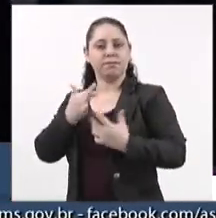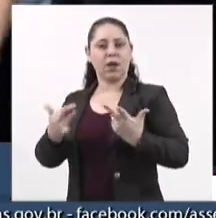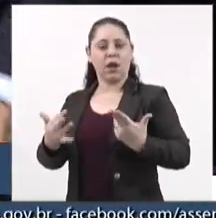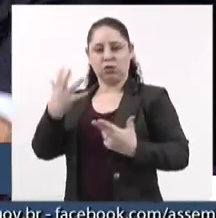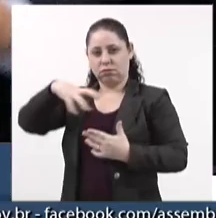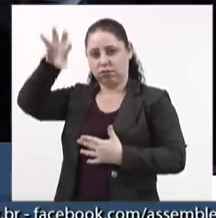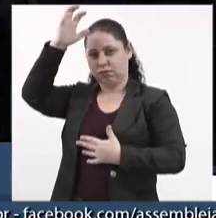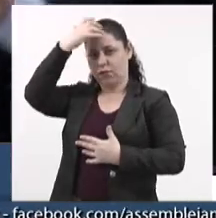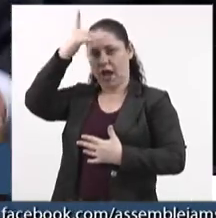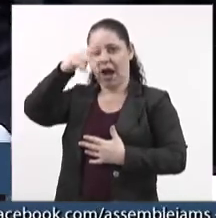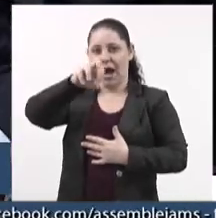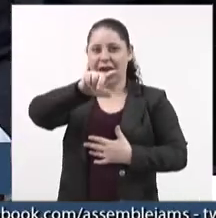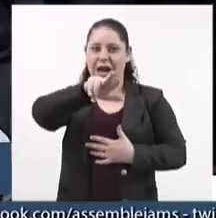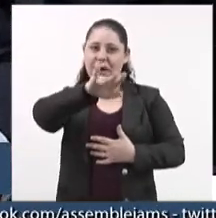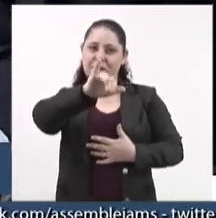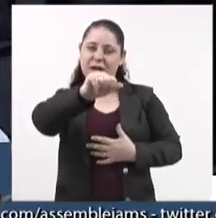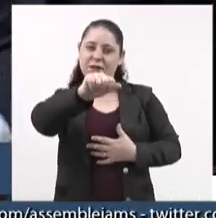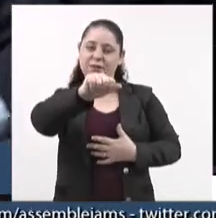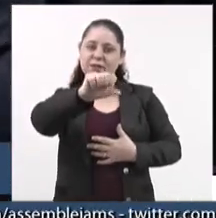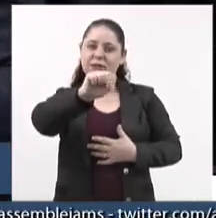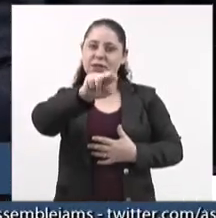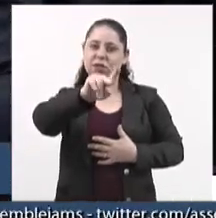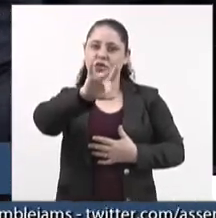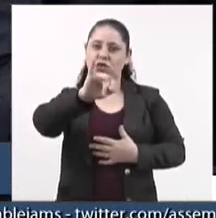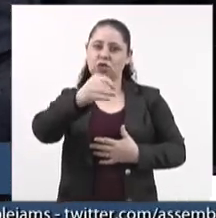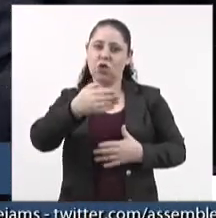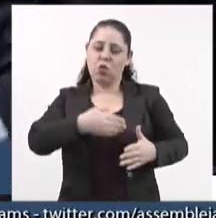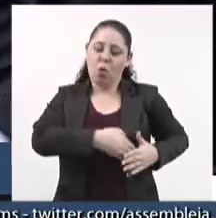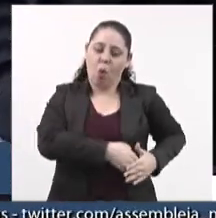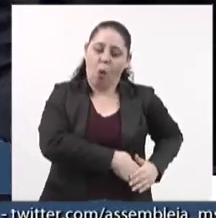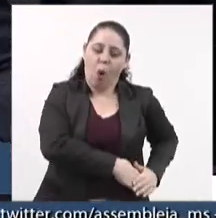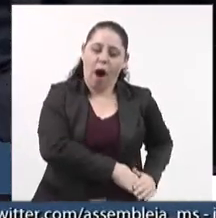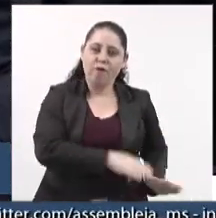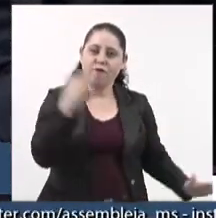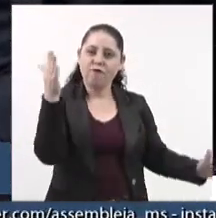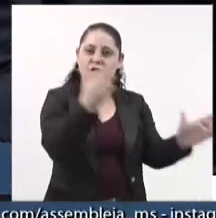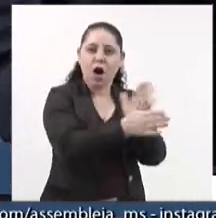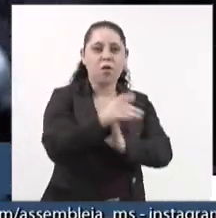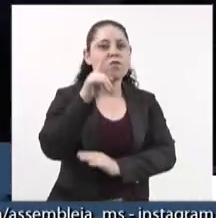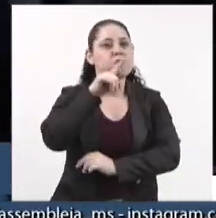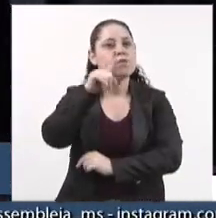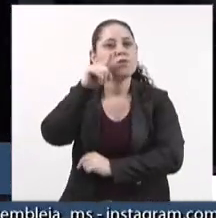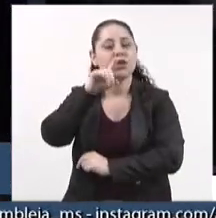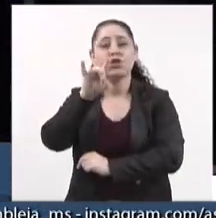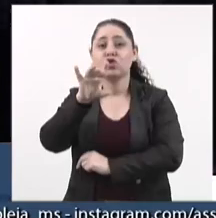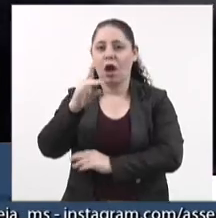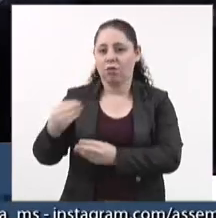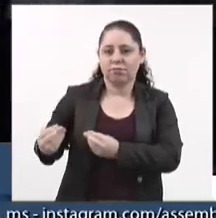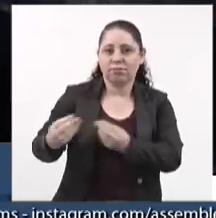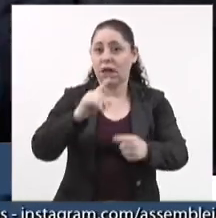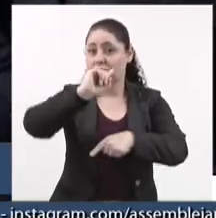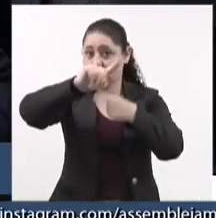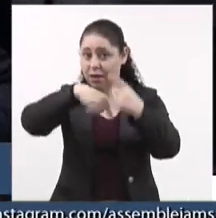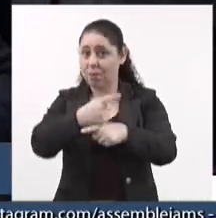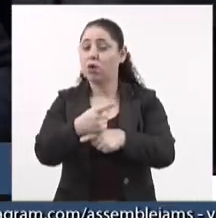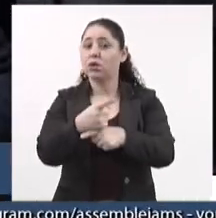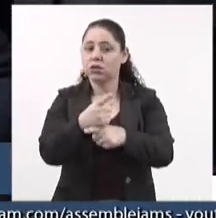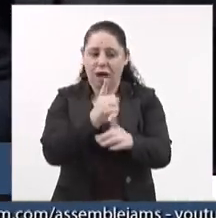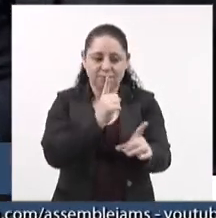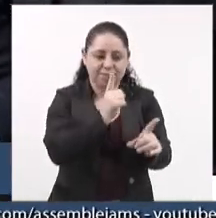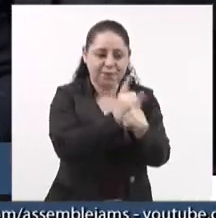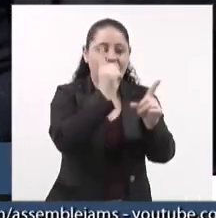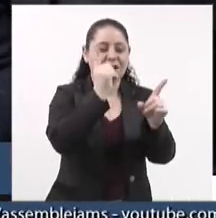rei da Arábia Saudita, embolsou, fugiu para os Estados Unidos e só entregou depois que foi descoberto.